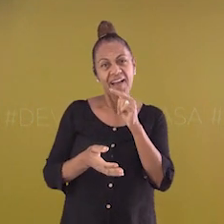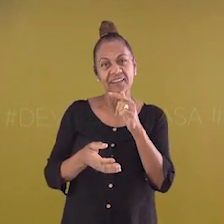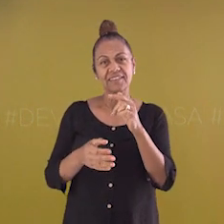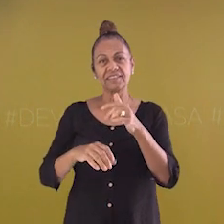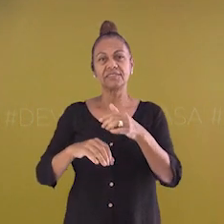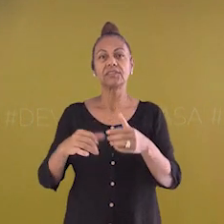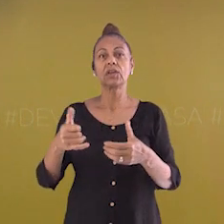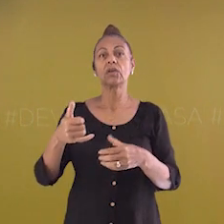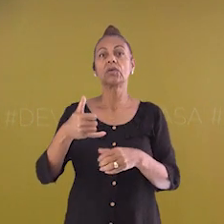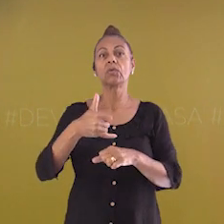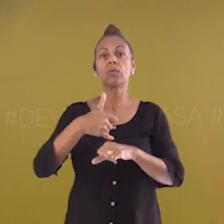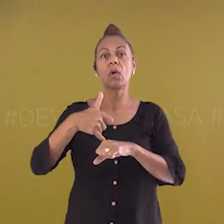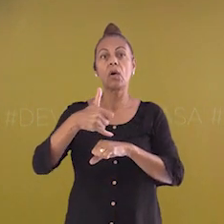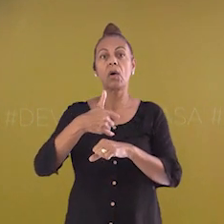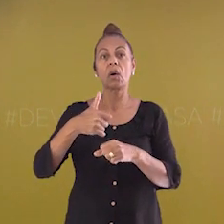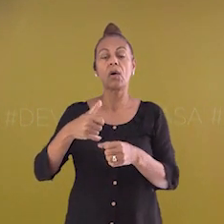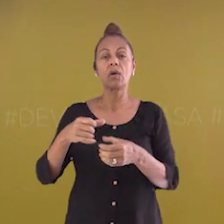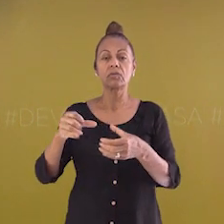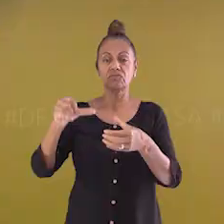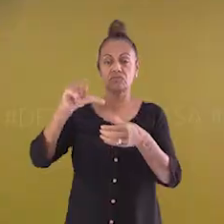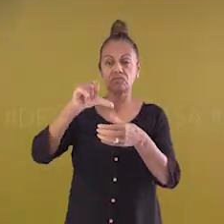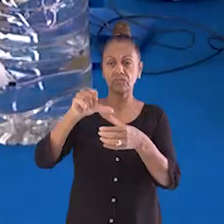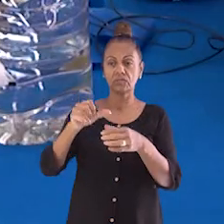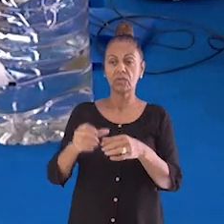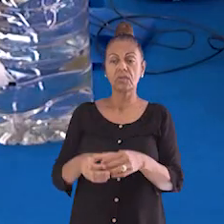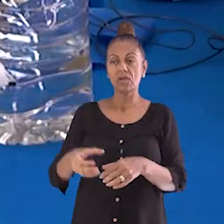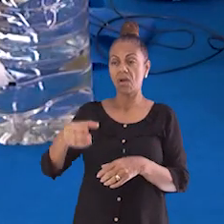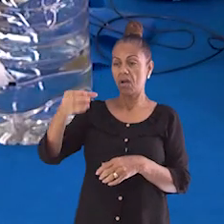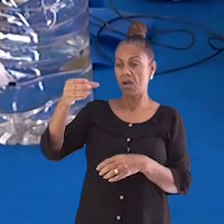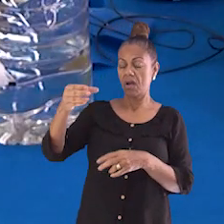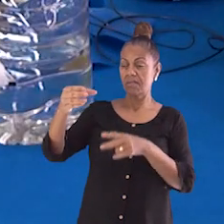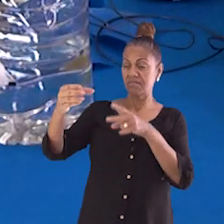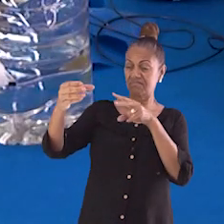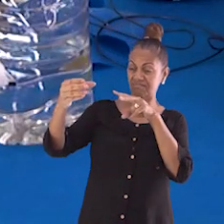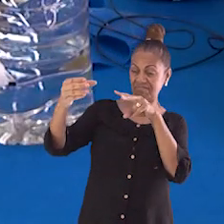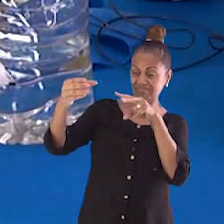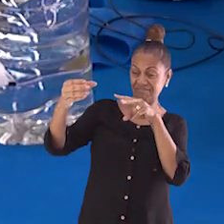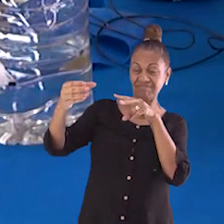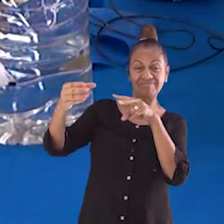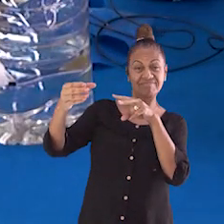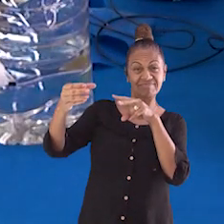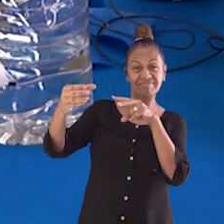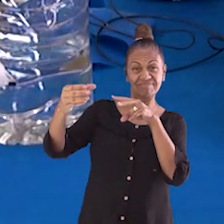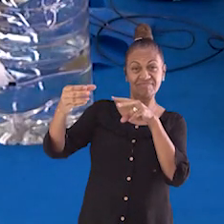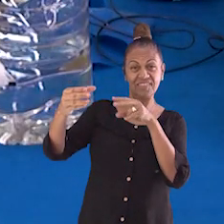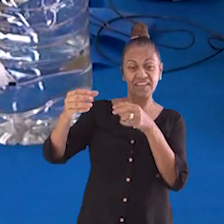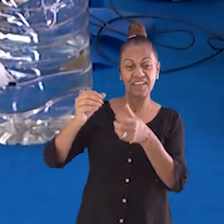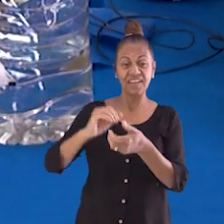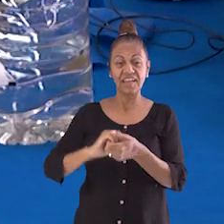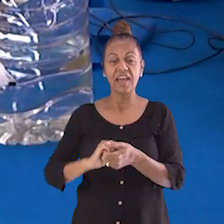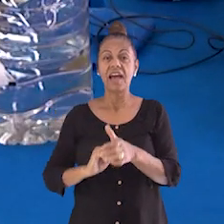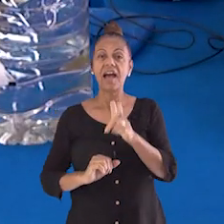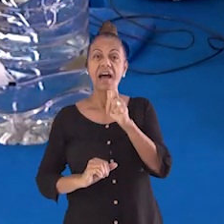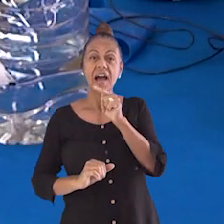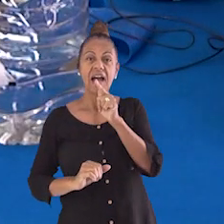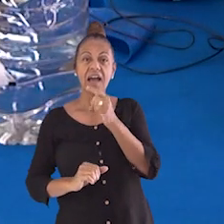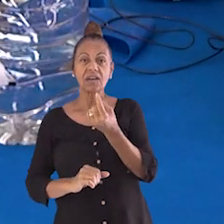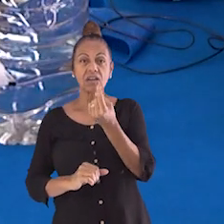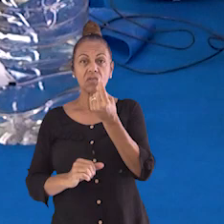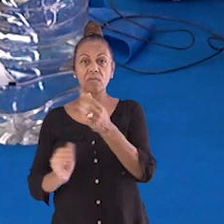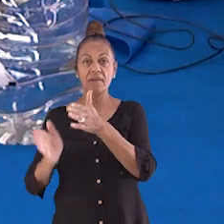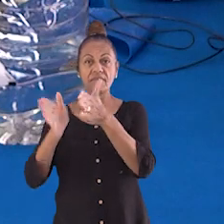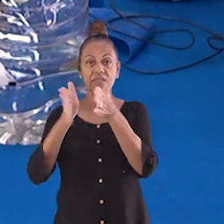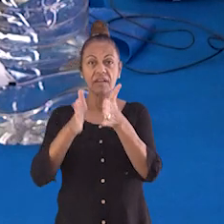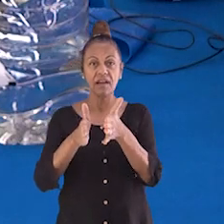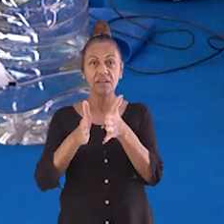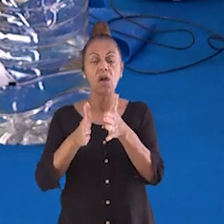diferenciar a água e o óleo apenas olhando para ele. Neste caso, a água é uma fase